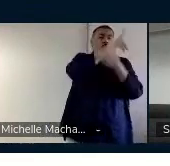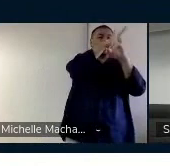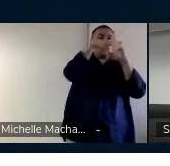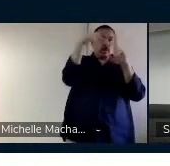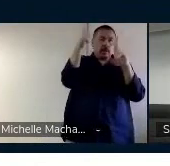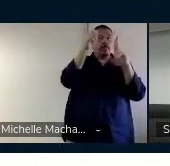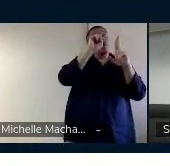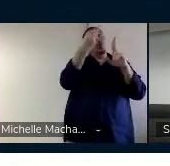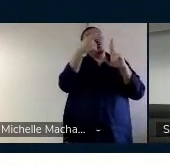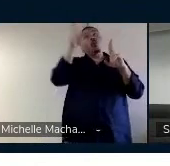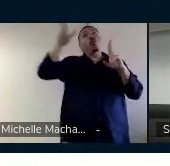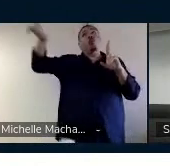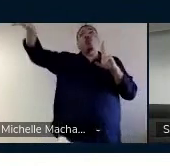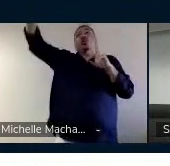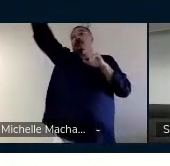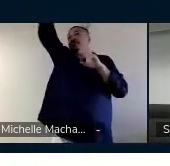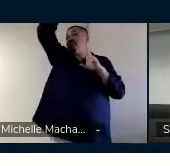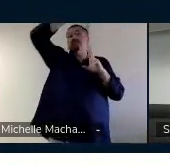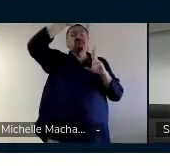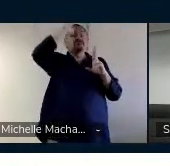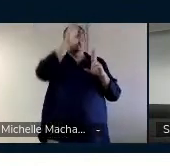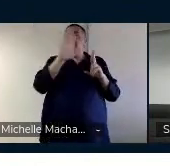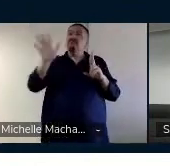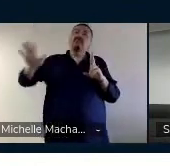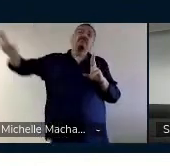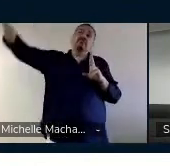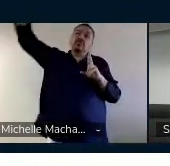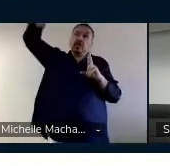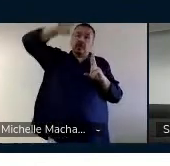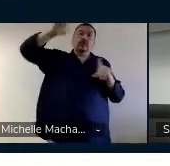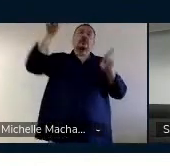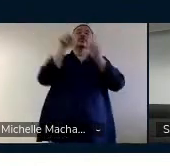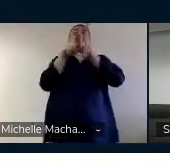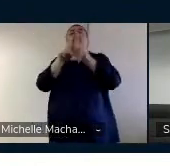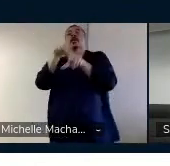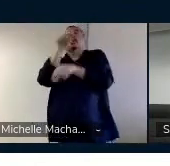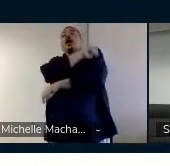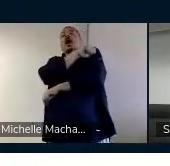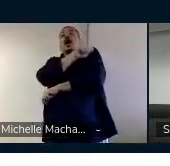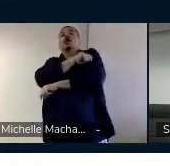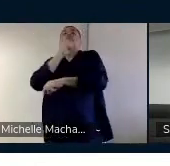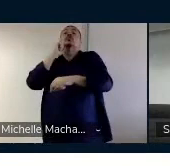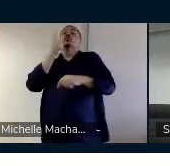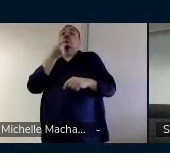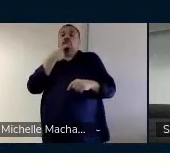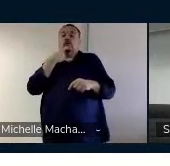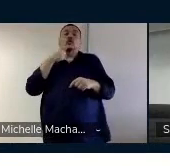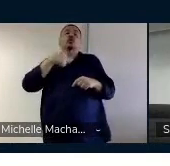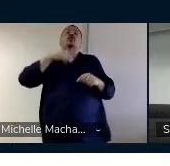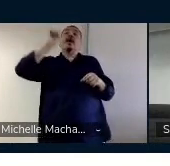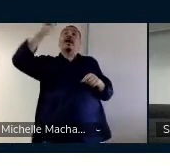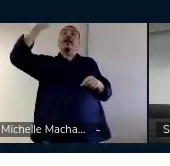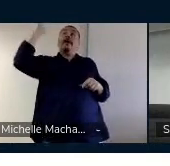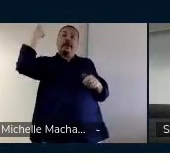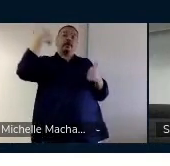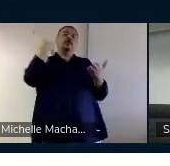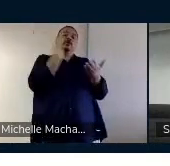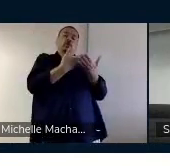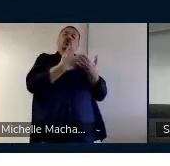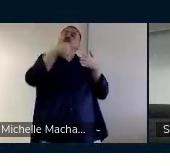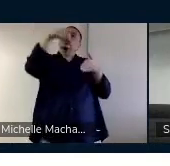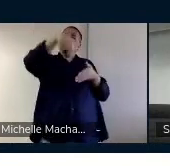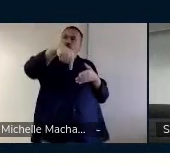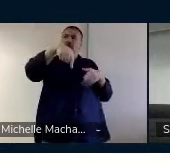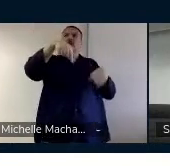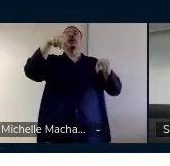UNB ou de outras universidades do Brasil, e também alunos surdos egressos da UNB e de outras universidades do